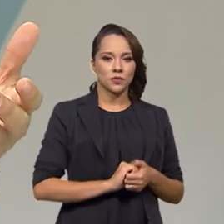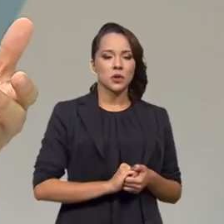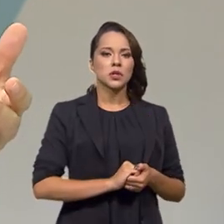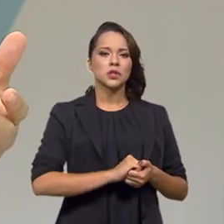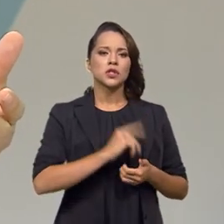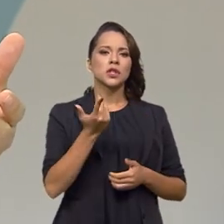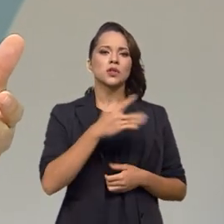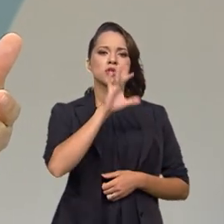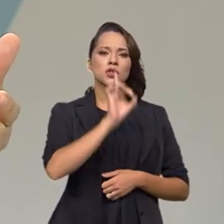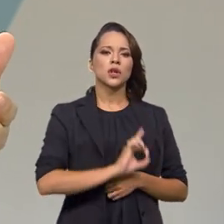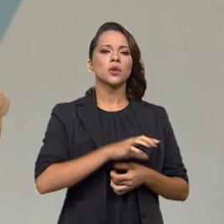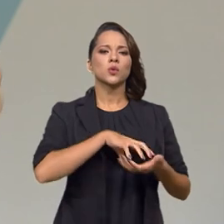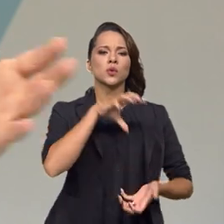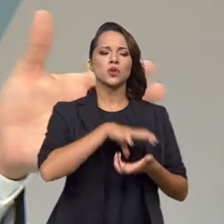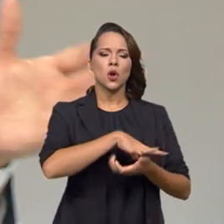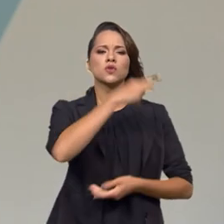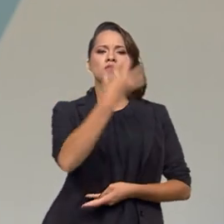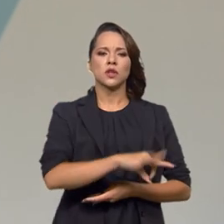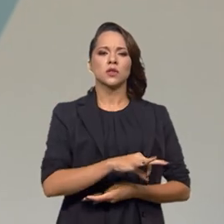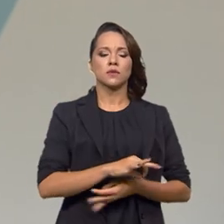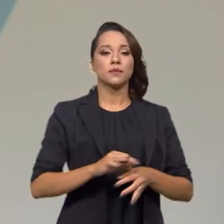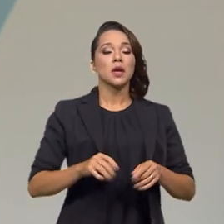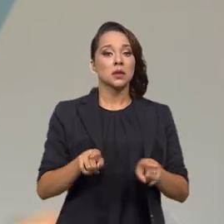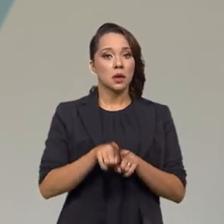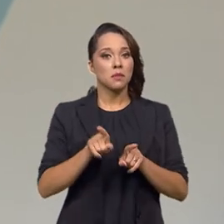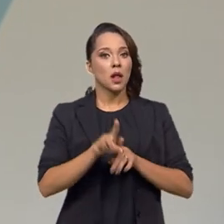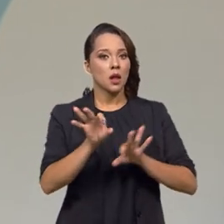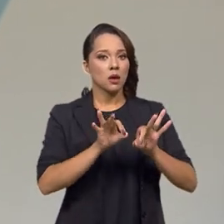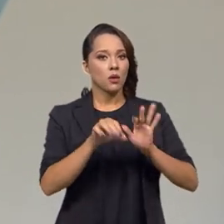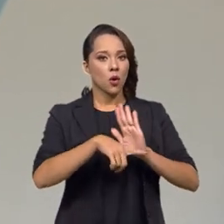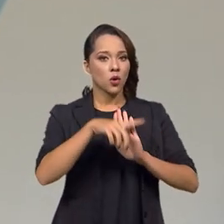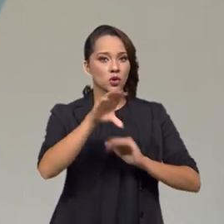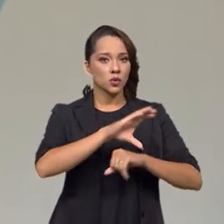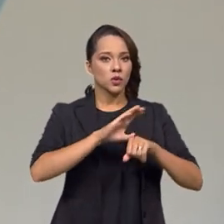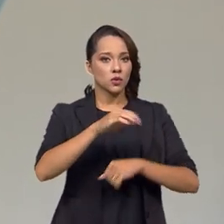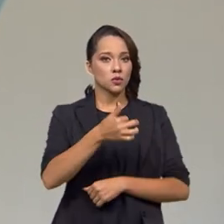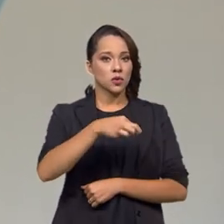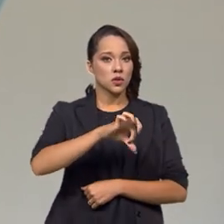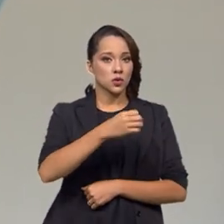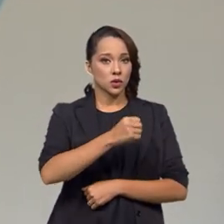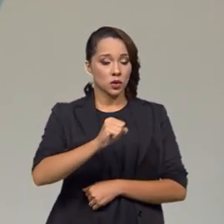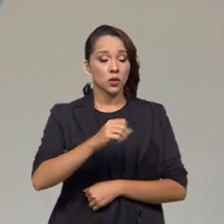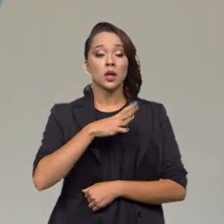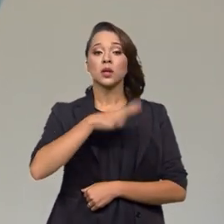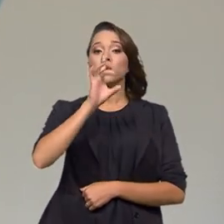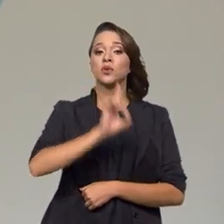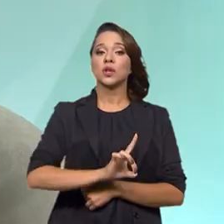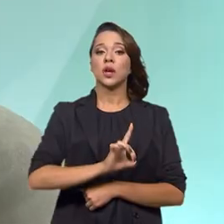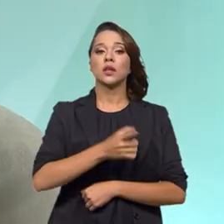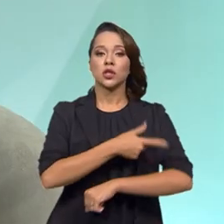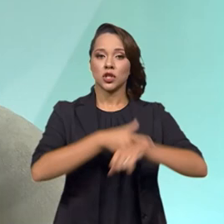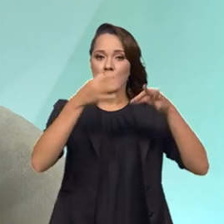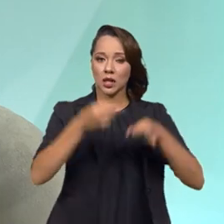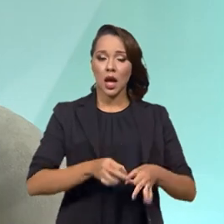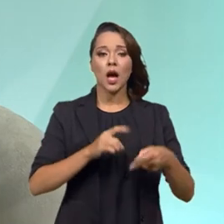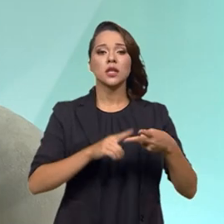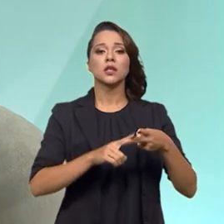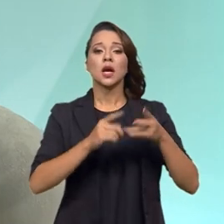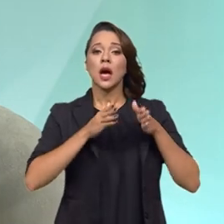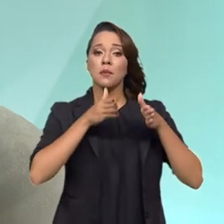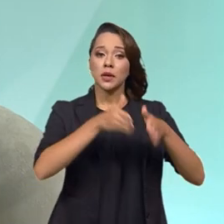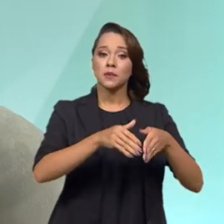efetivar esses direitos dos idosos, que segundo a Constituição de 1988, eles têm o direito à dignidade, à